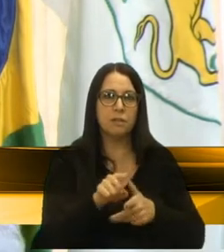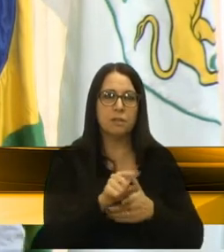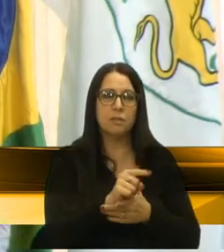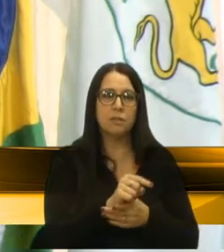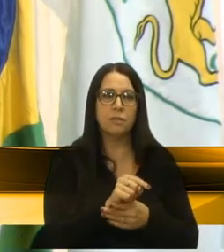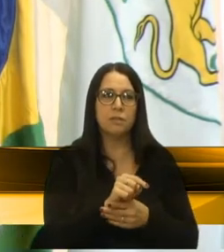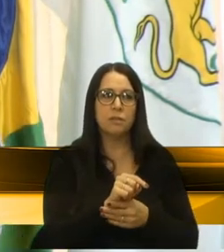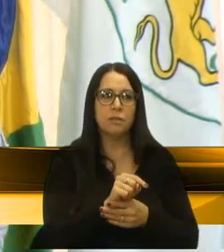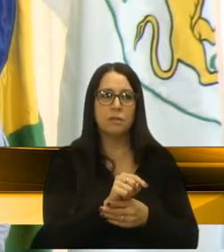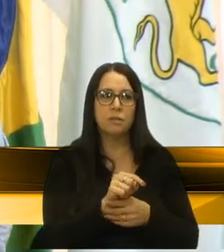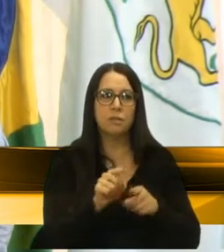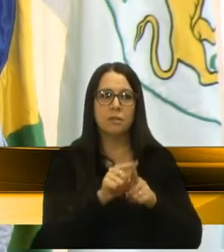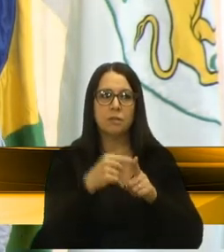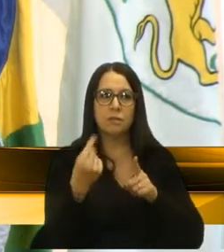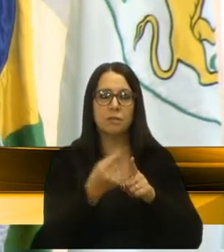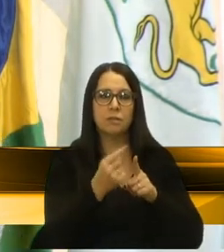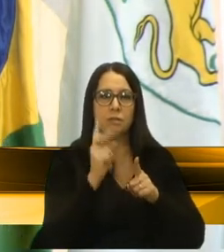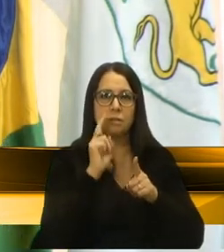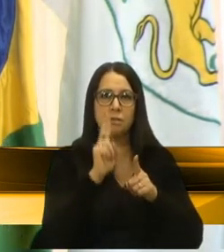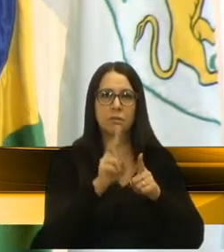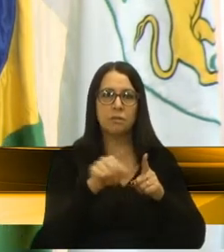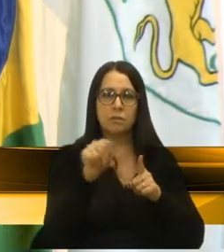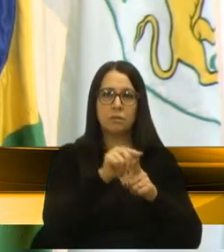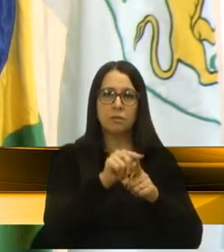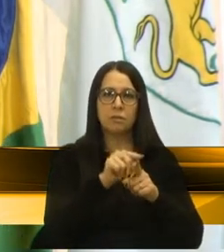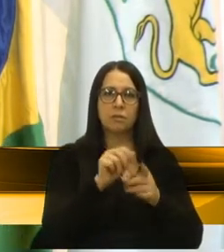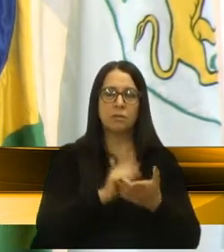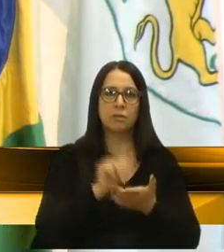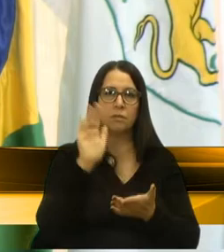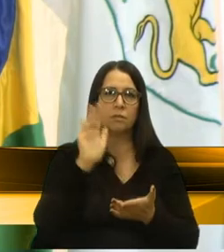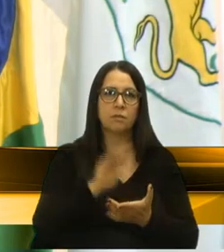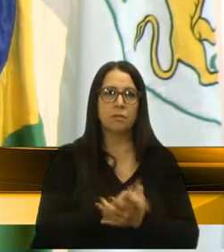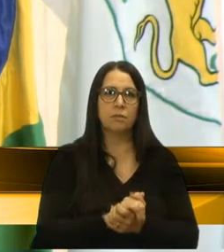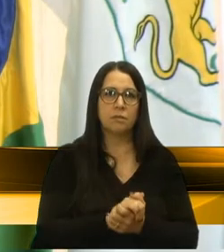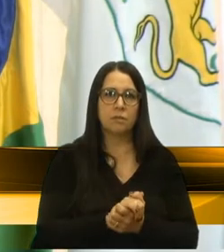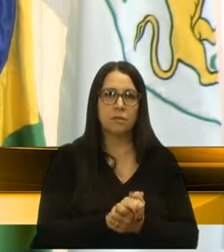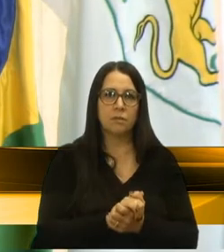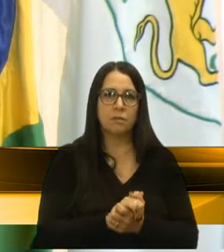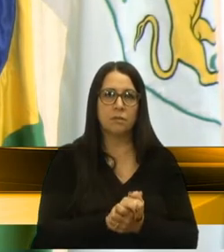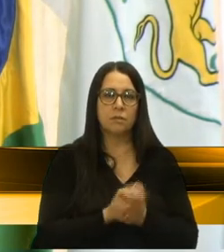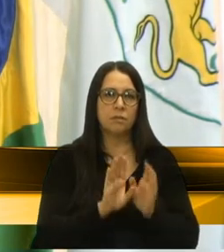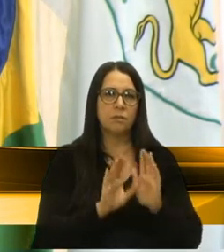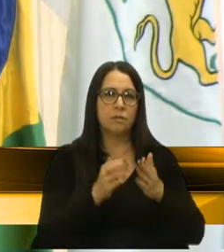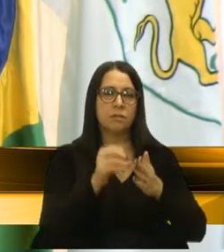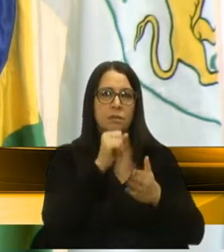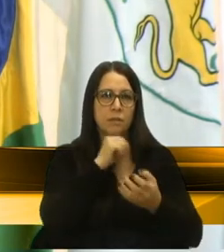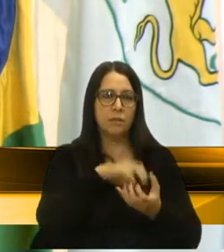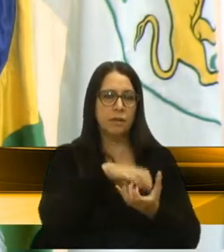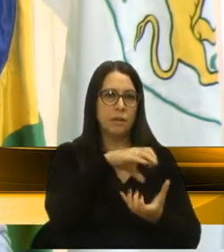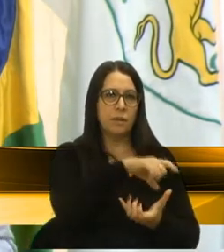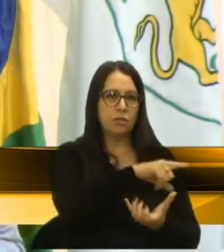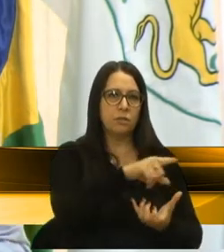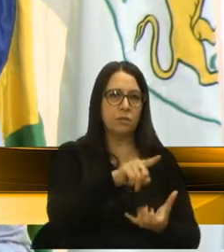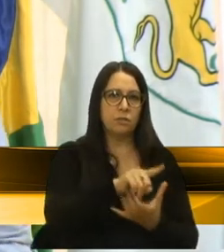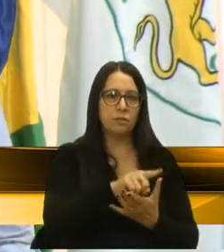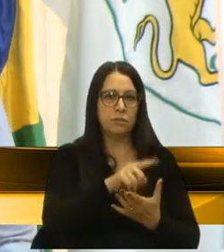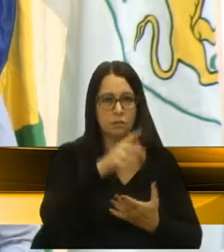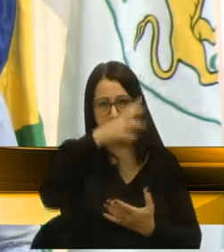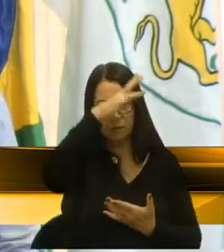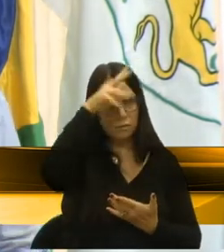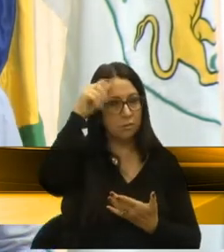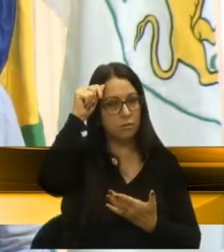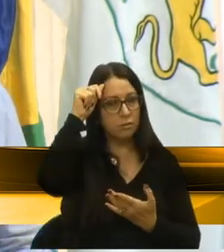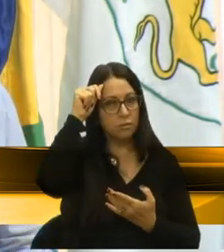Umas semanas atrás nós levamos como comissão de idoso uma sugestão à prefeitura municipal